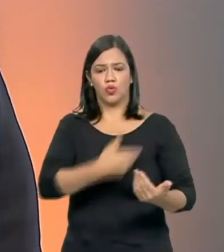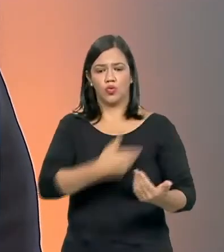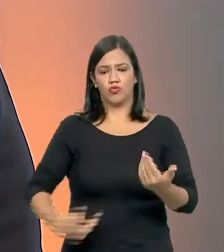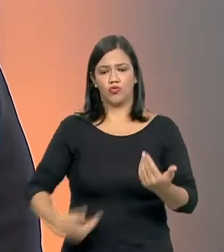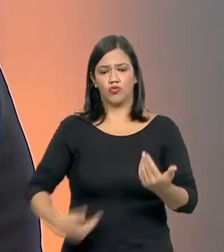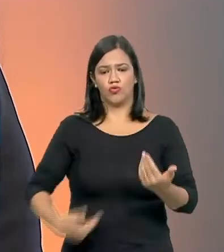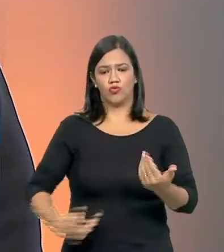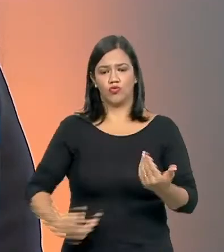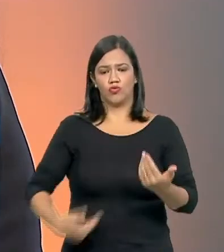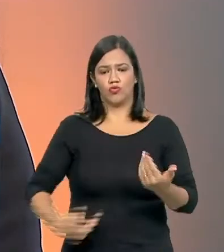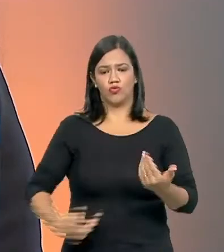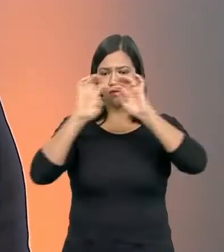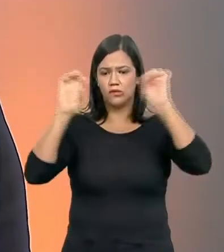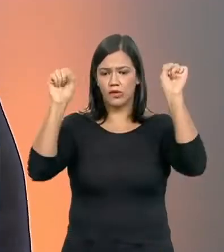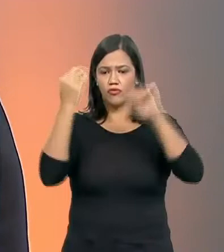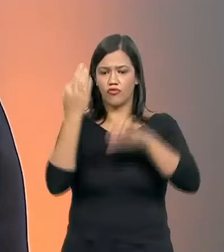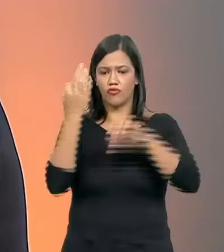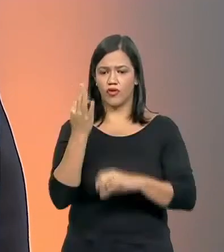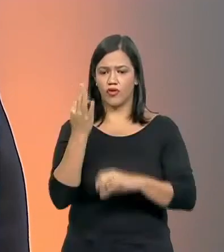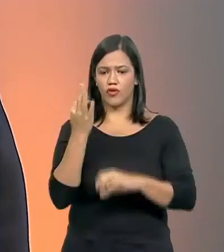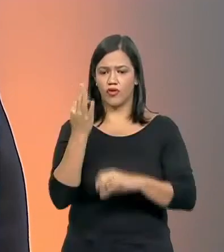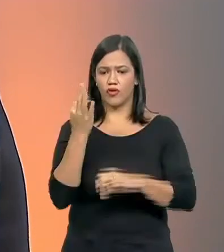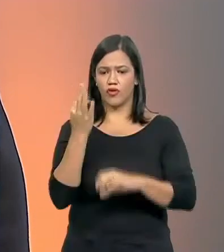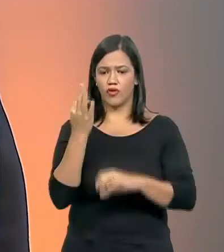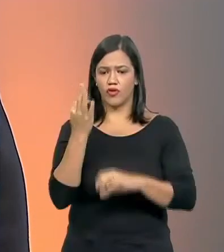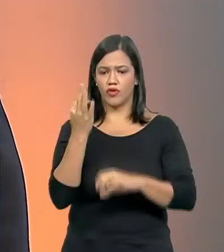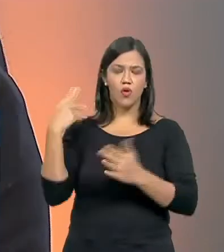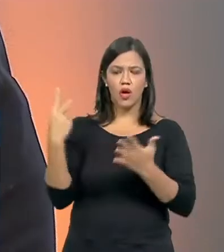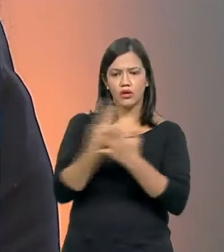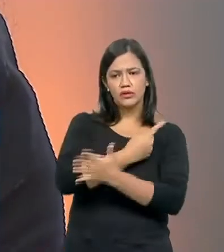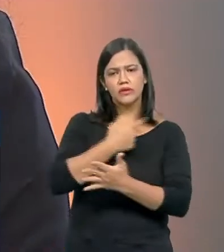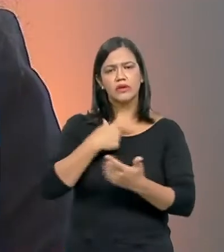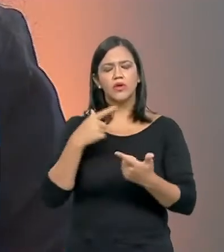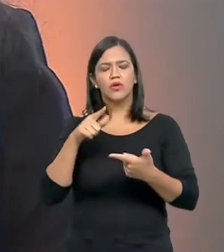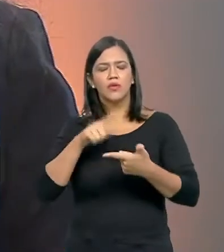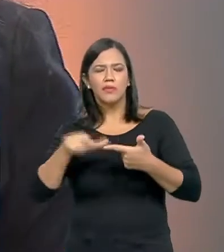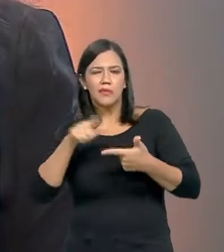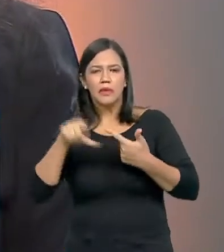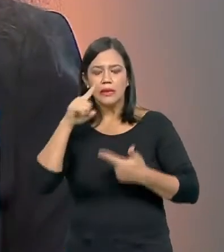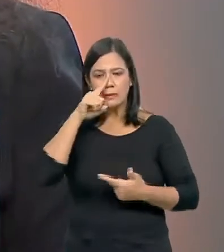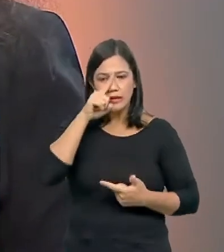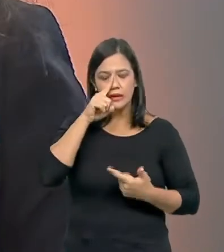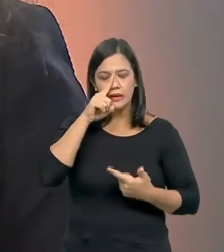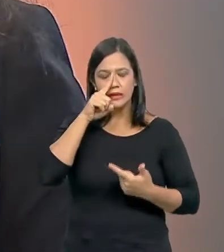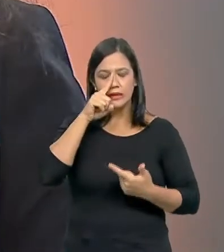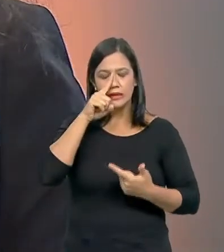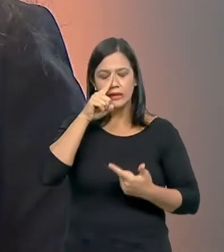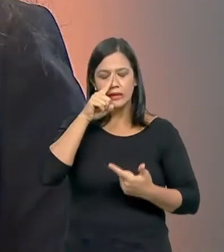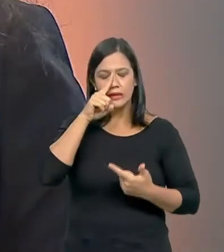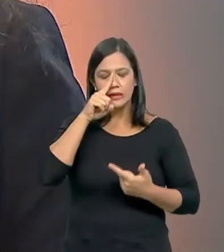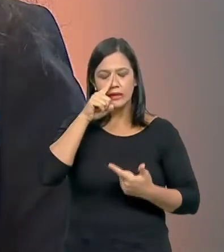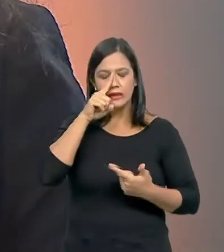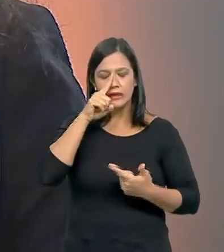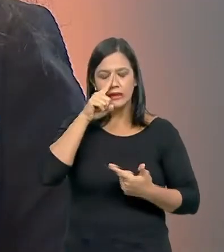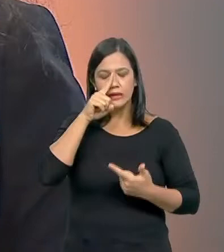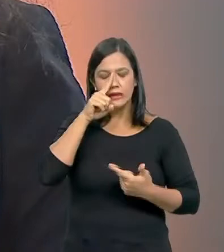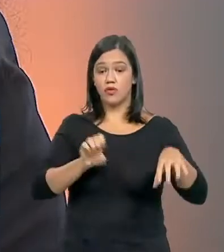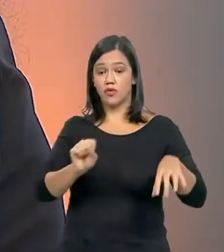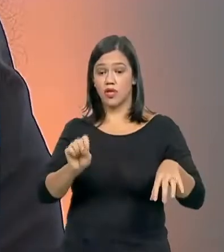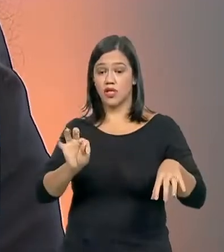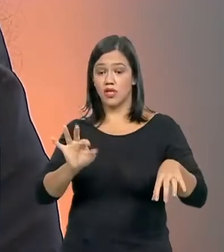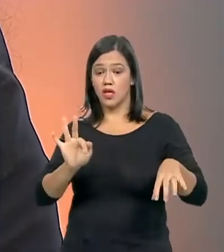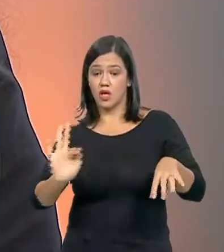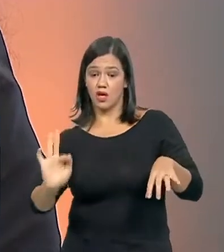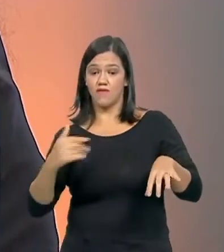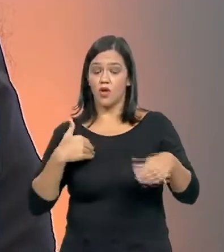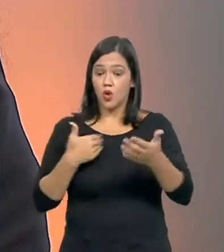ano, aproximadamente, a gente viveu o auge de uma crise entre o governo e o STF. Na época, foi aberto aquele